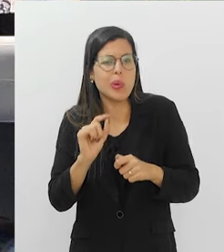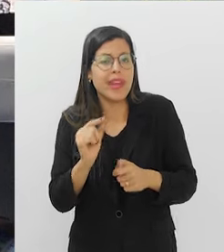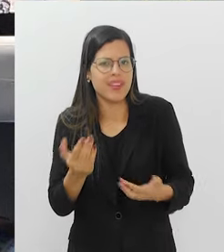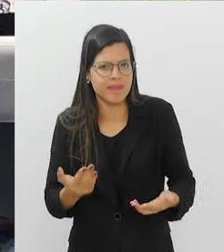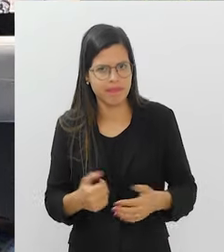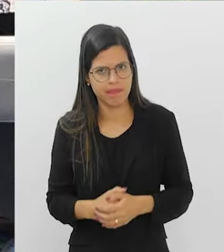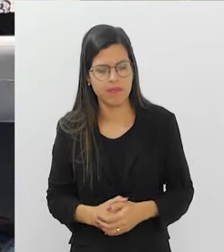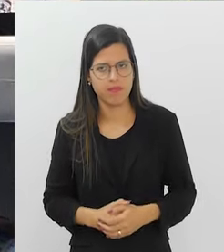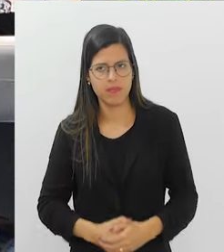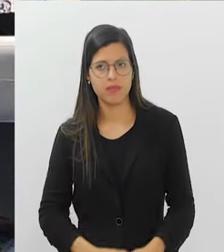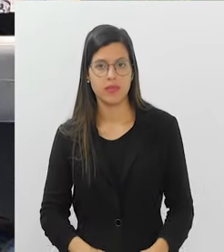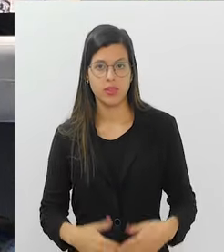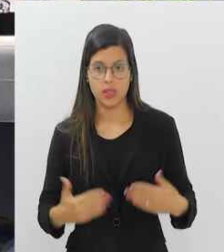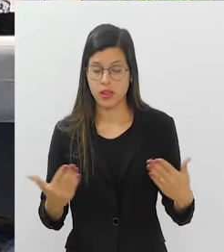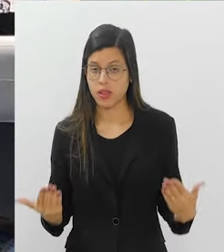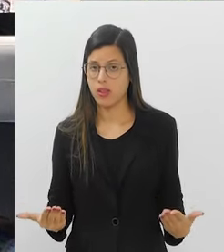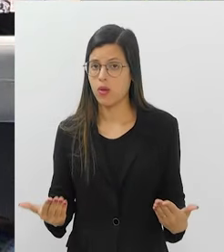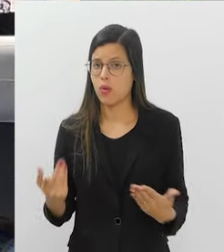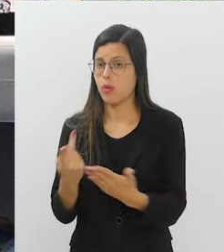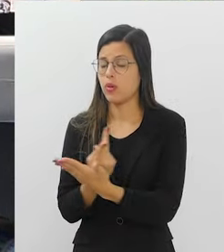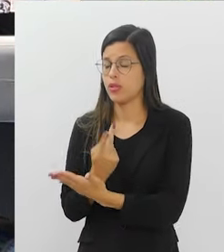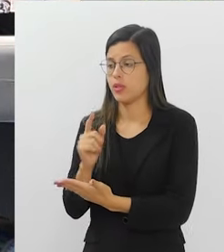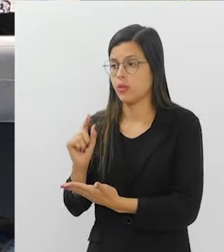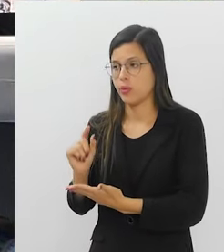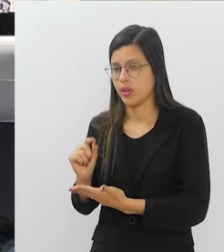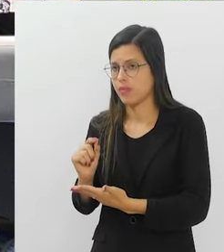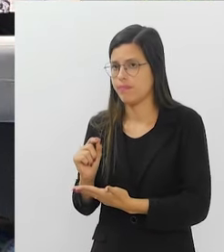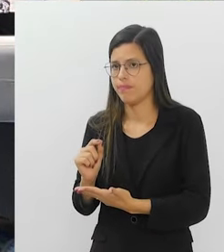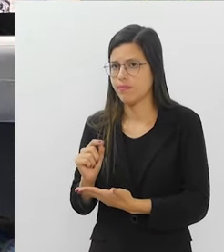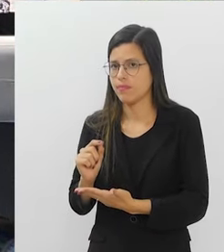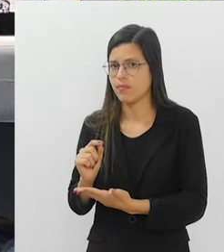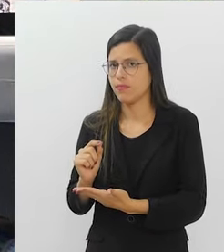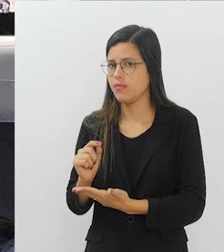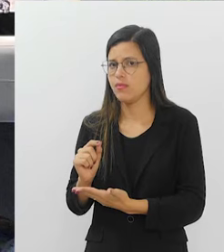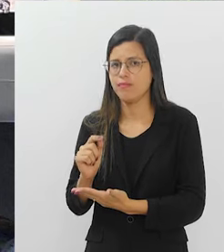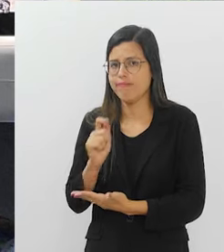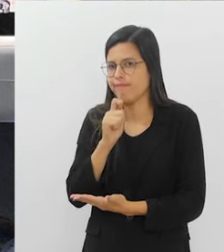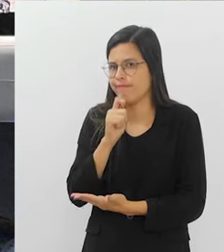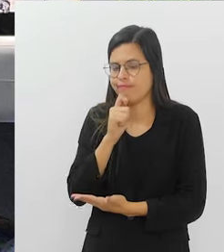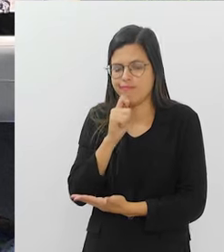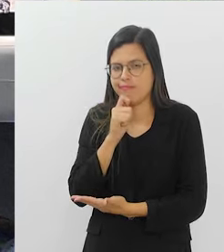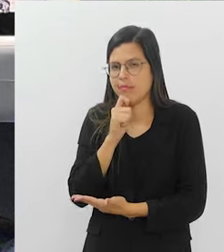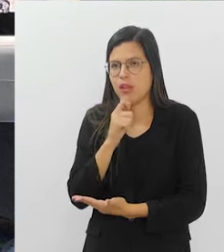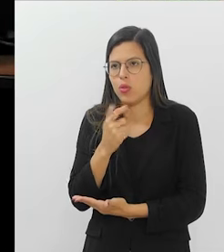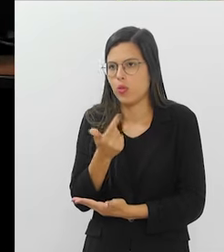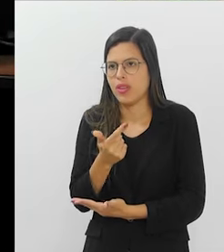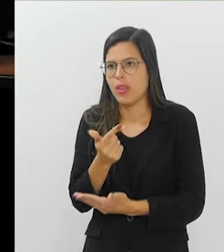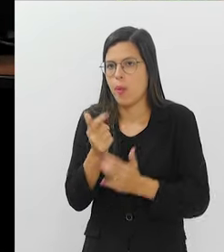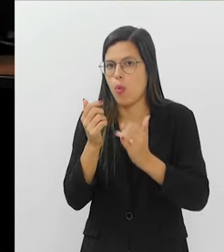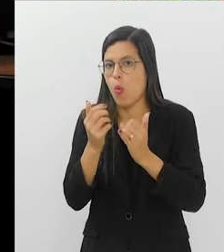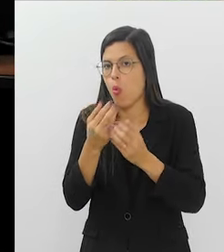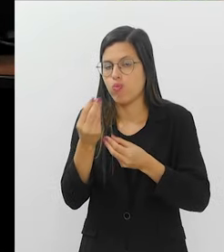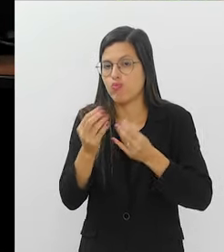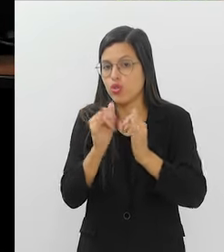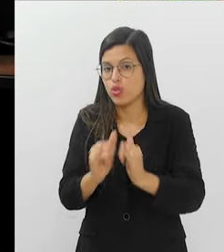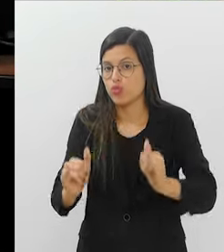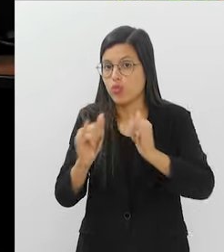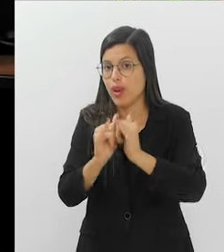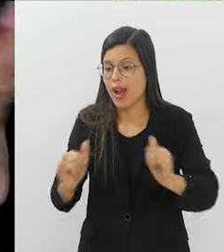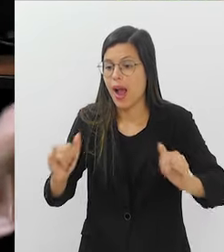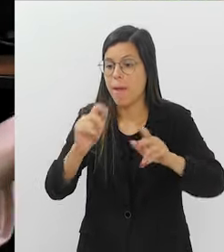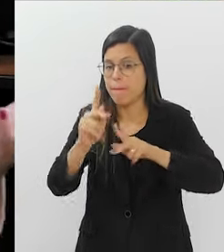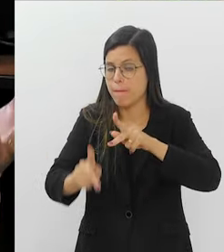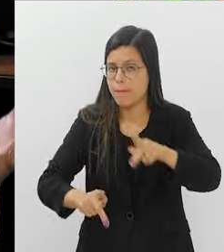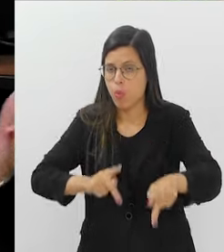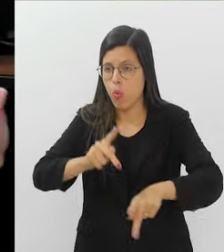fazer? Então, o que acontece? Ainda não temos como divulgar, né? Para a